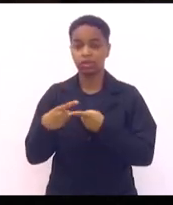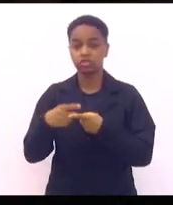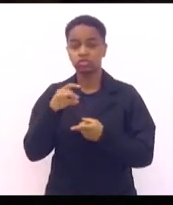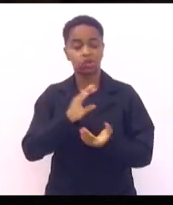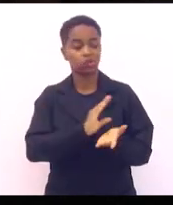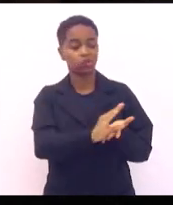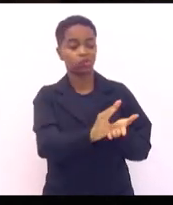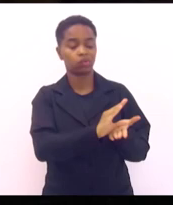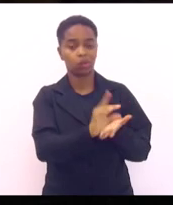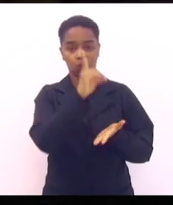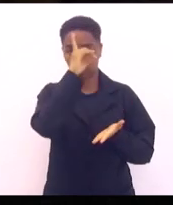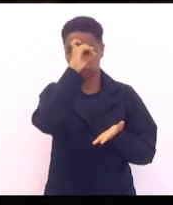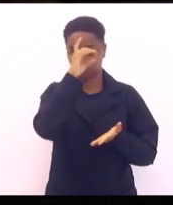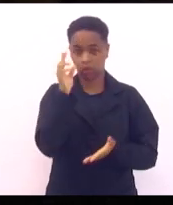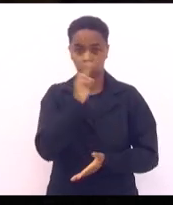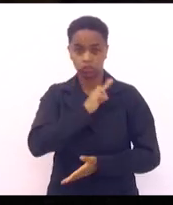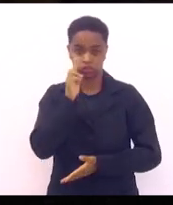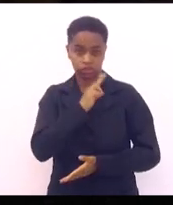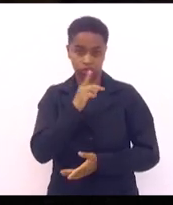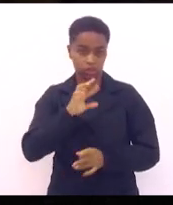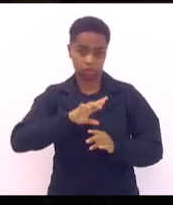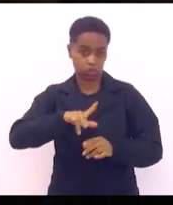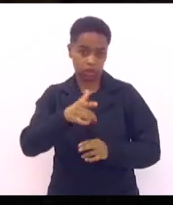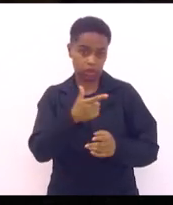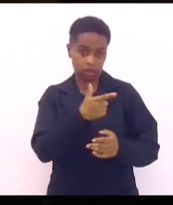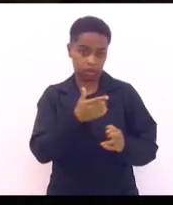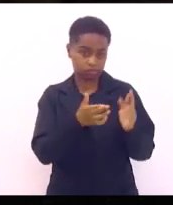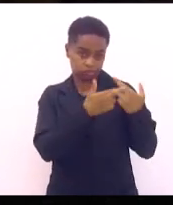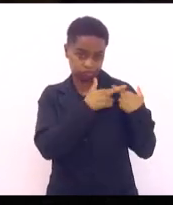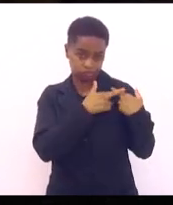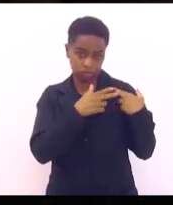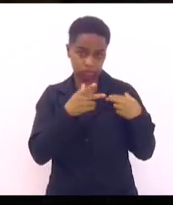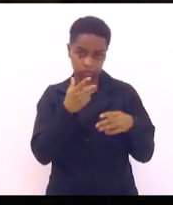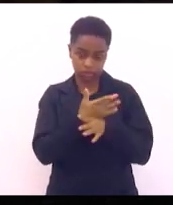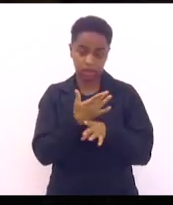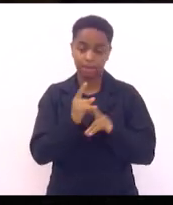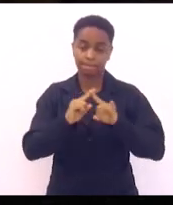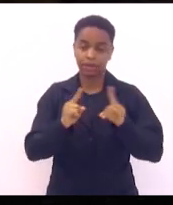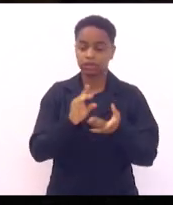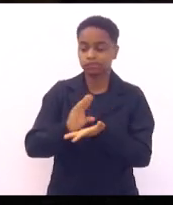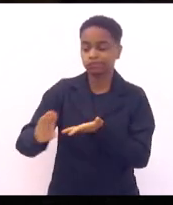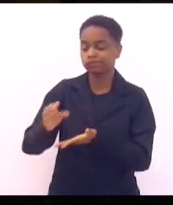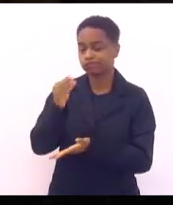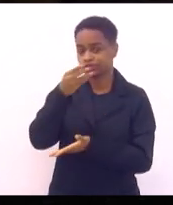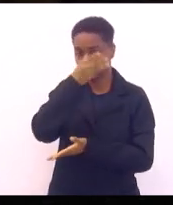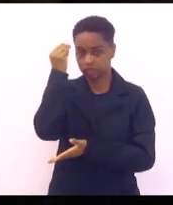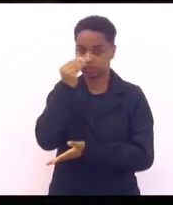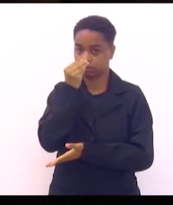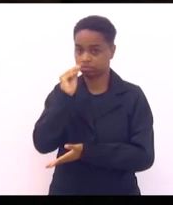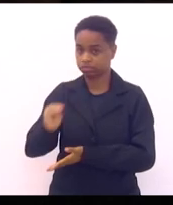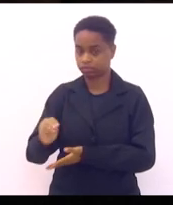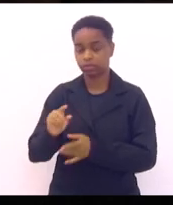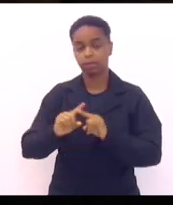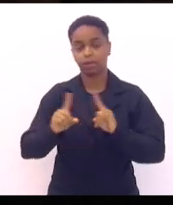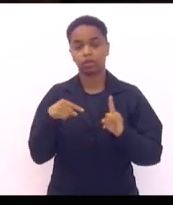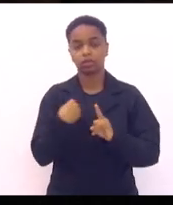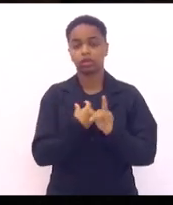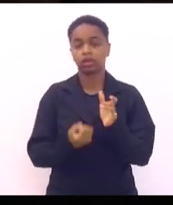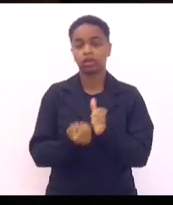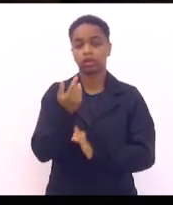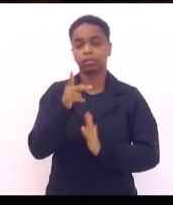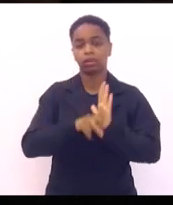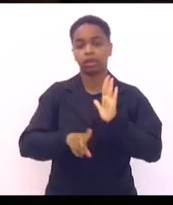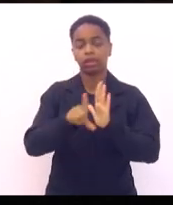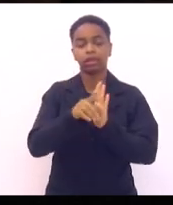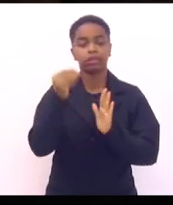que não é a sua função e esquece da atenção básica. Então, gente está fazendo esse projeto de lei para premiar